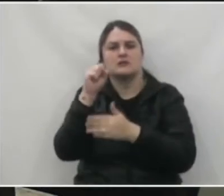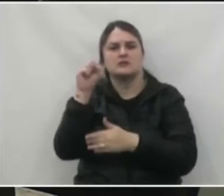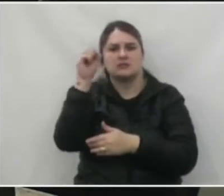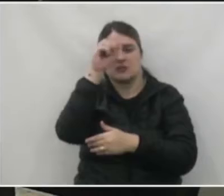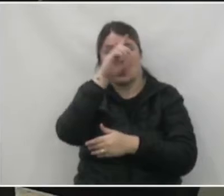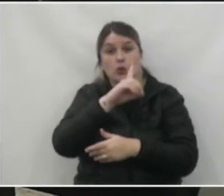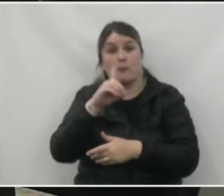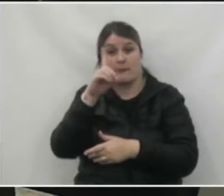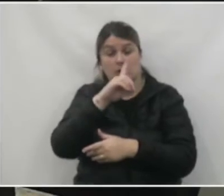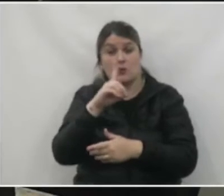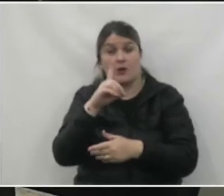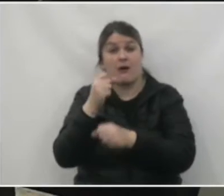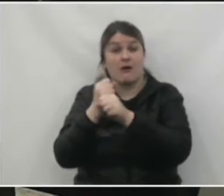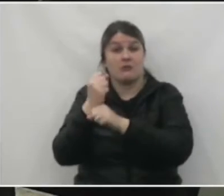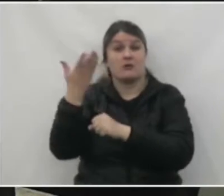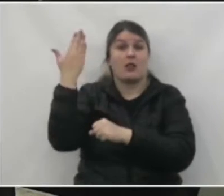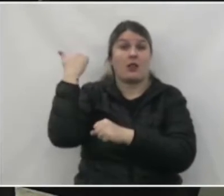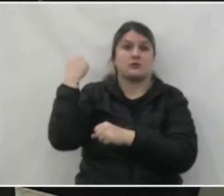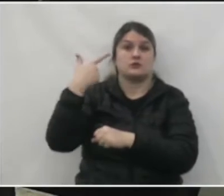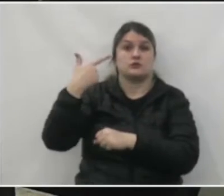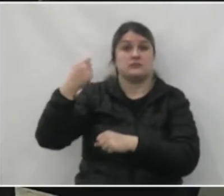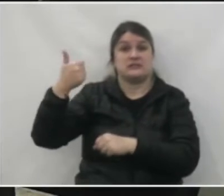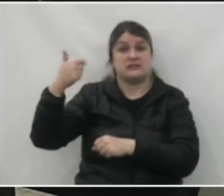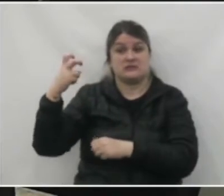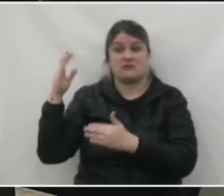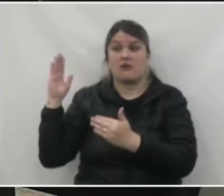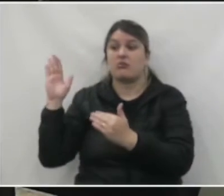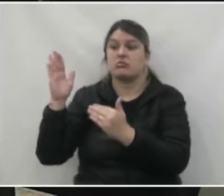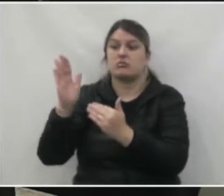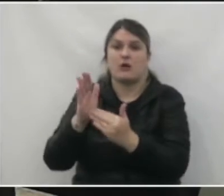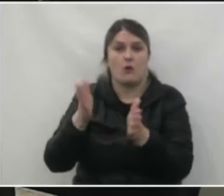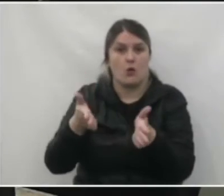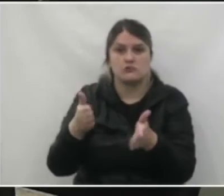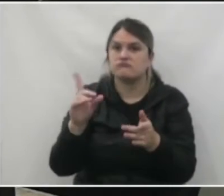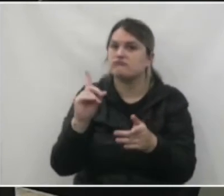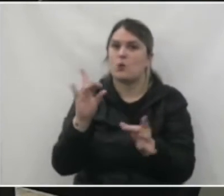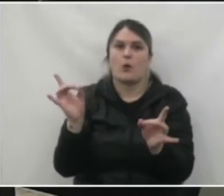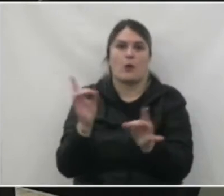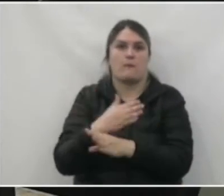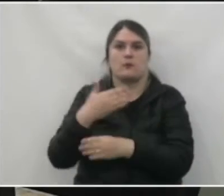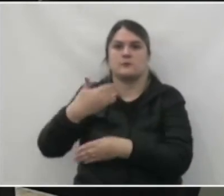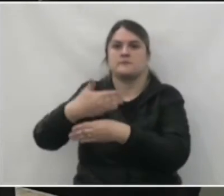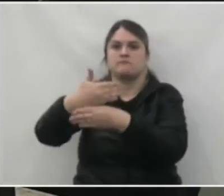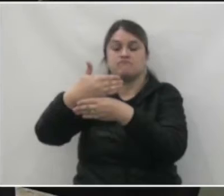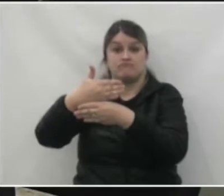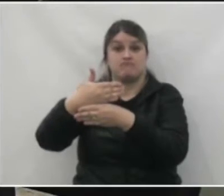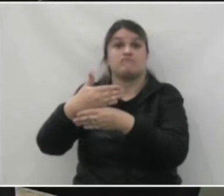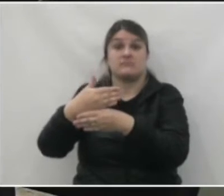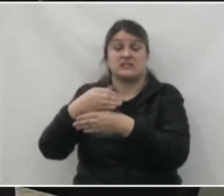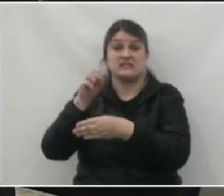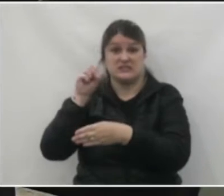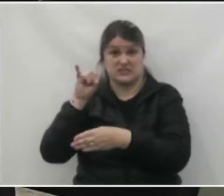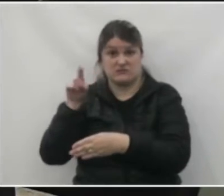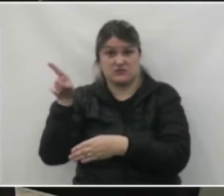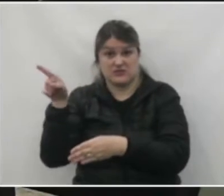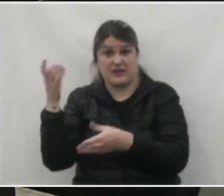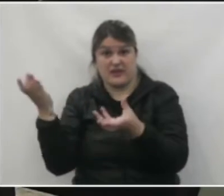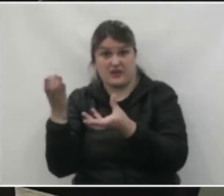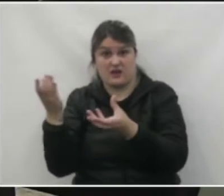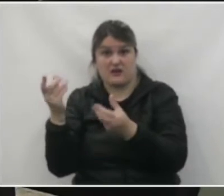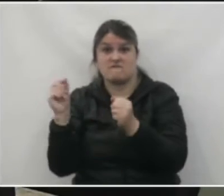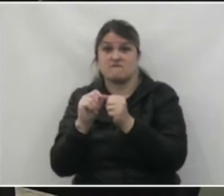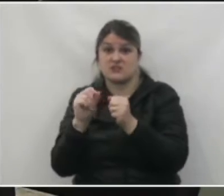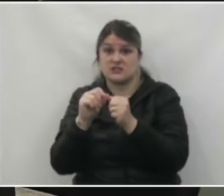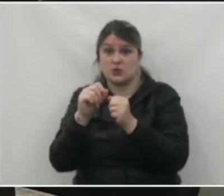Olha, 2015, nós estamos em 2021 e não terminaram ainda. Caberia, se o senhor quiser, a gente